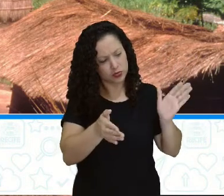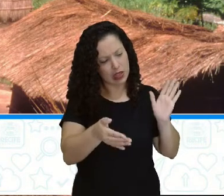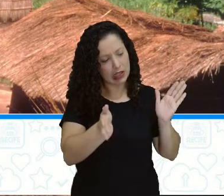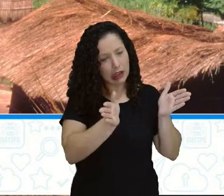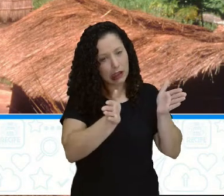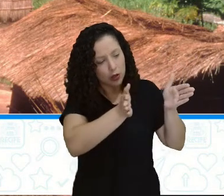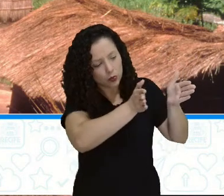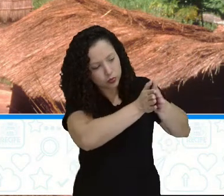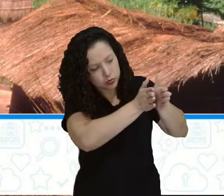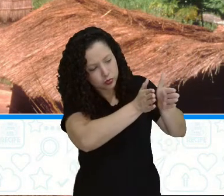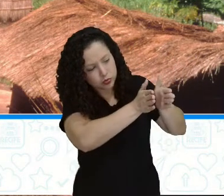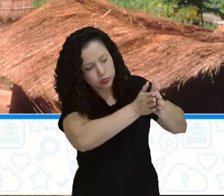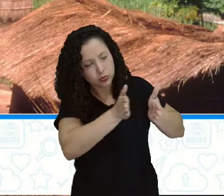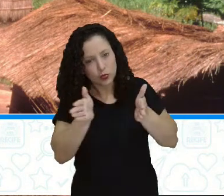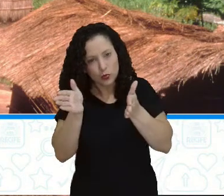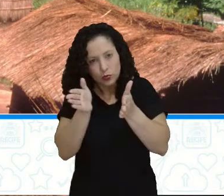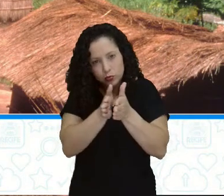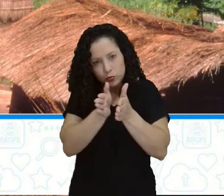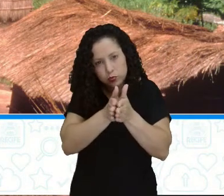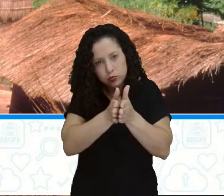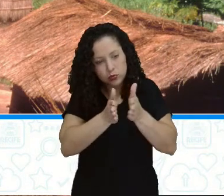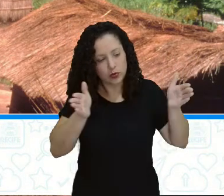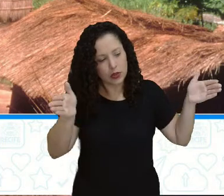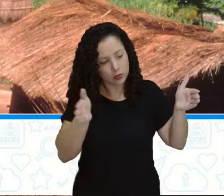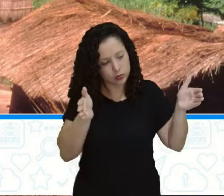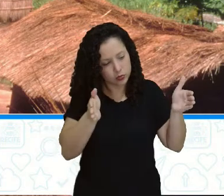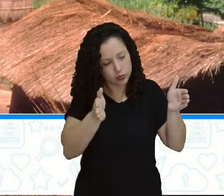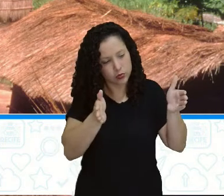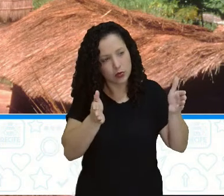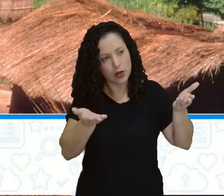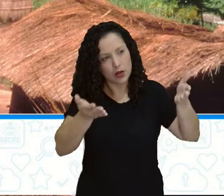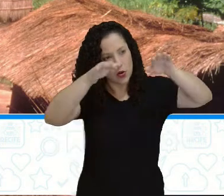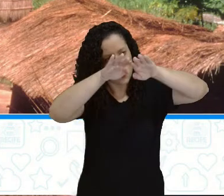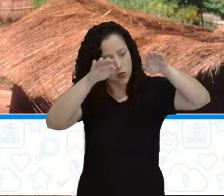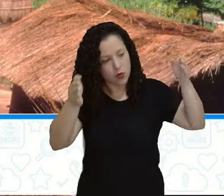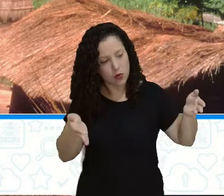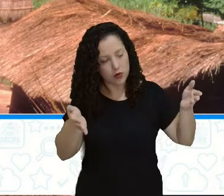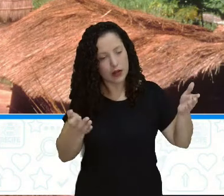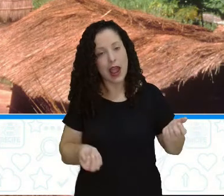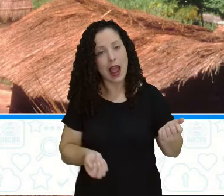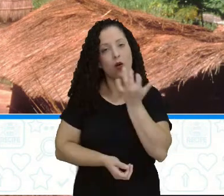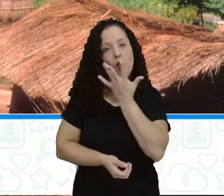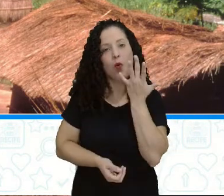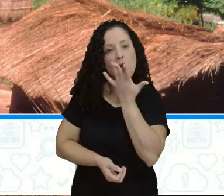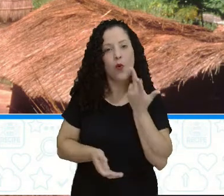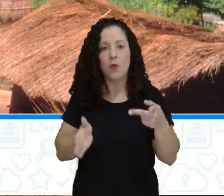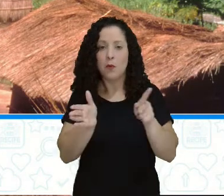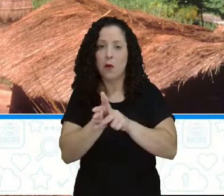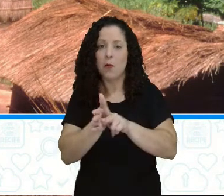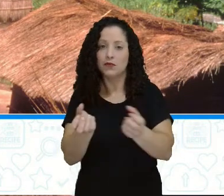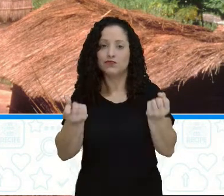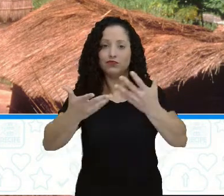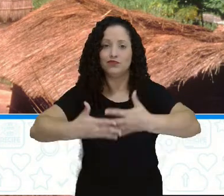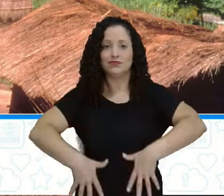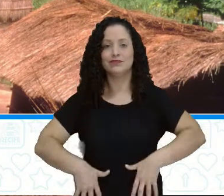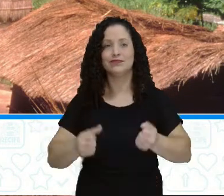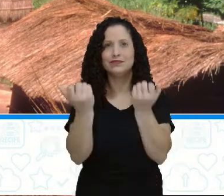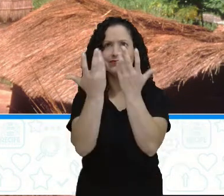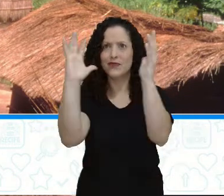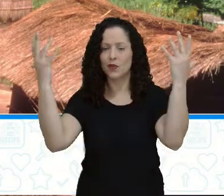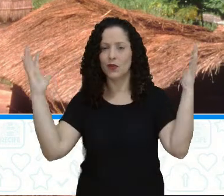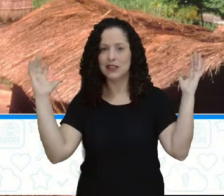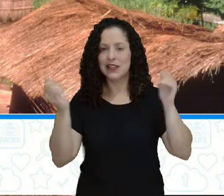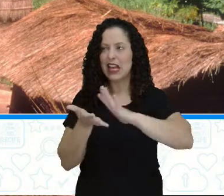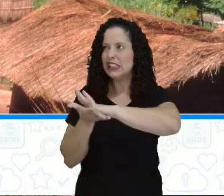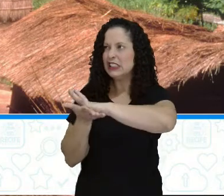cor característica, Tudo ali, ó. Com o traste com a natureza, a gente percebe que é tudo natural. Ele não está ali agredindo